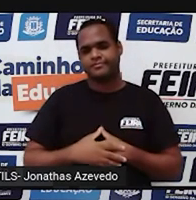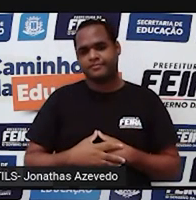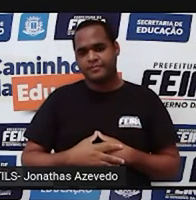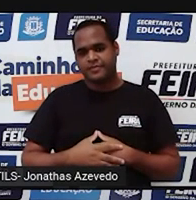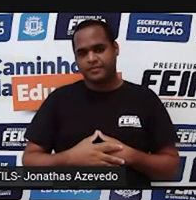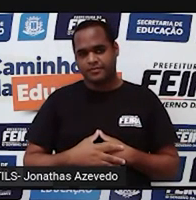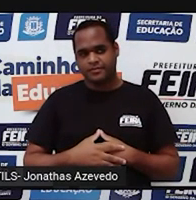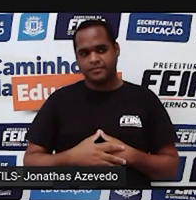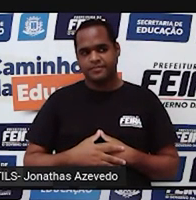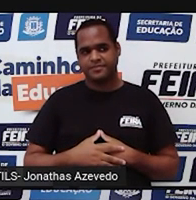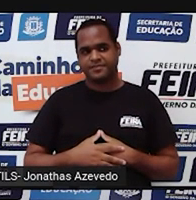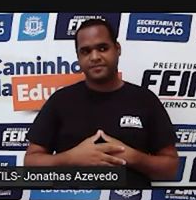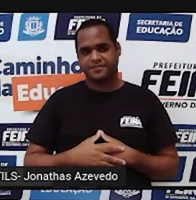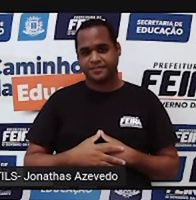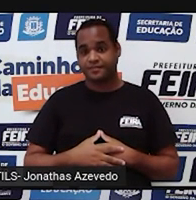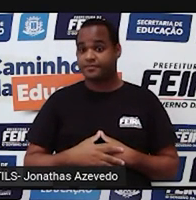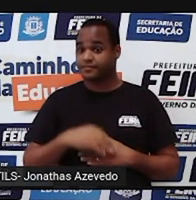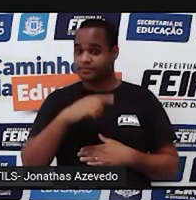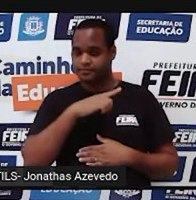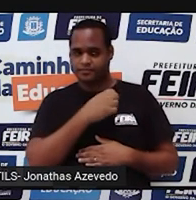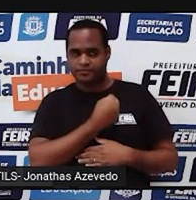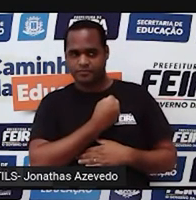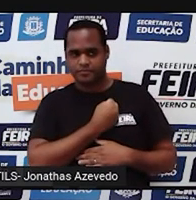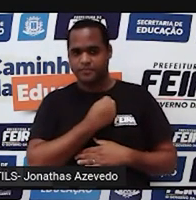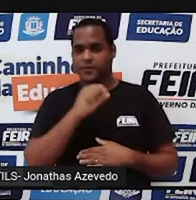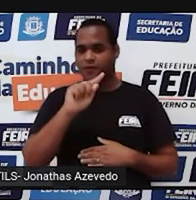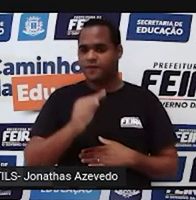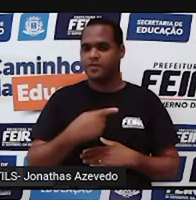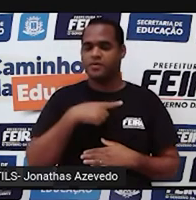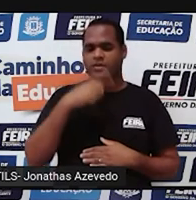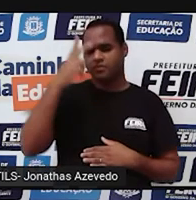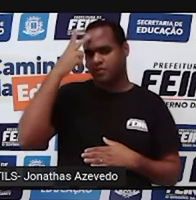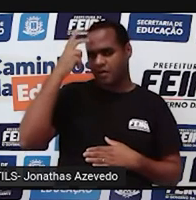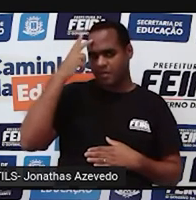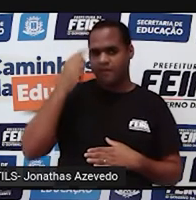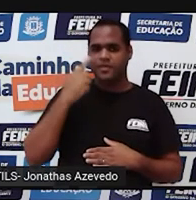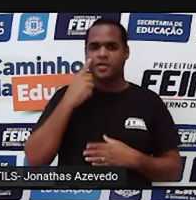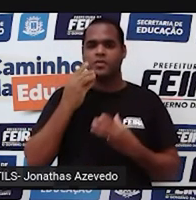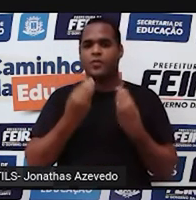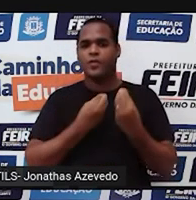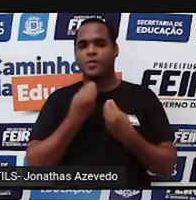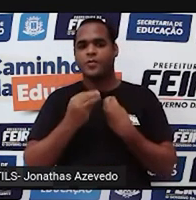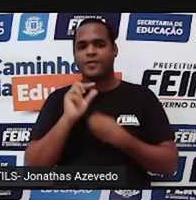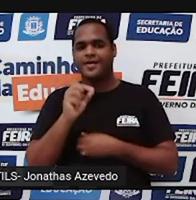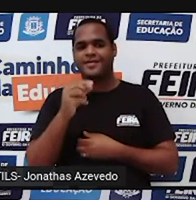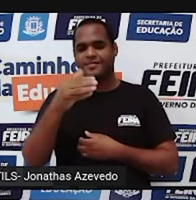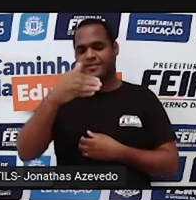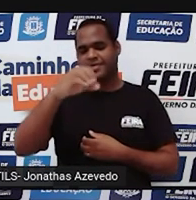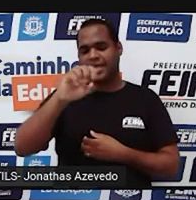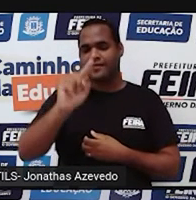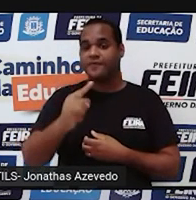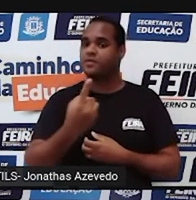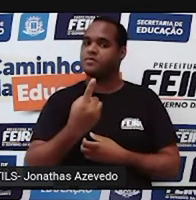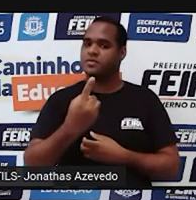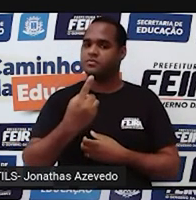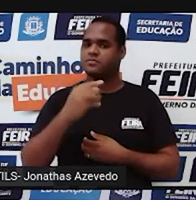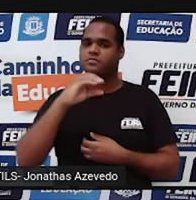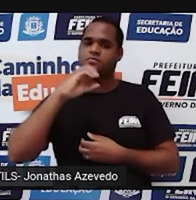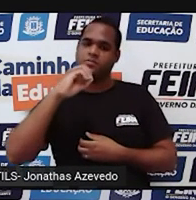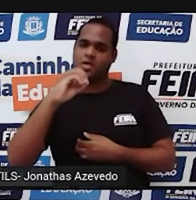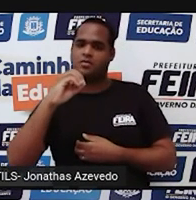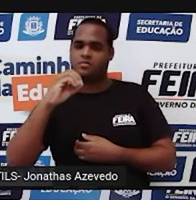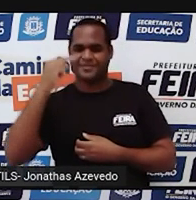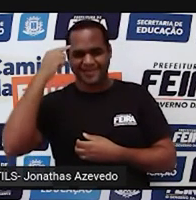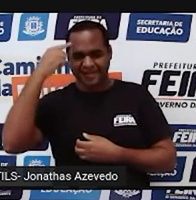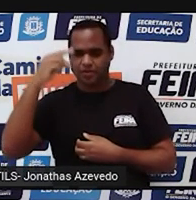que é a forma do número com vírgula, quando for natural, você vai fazer isso aqui, olha. Você vai acrescentar a vírgula atrás